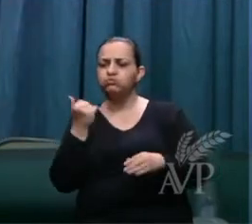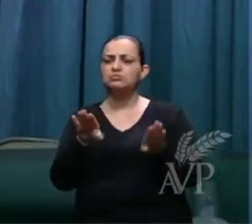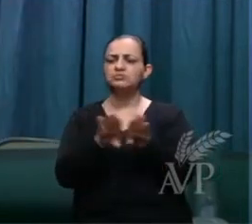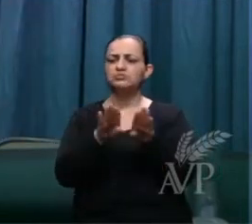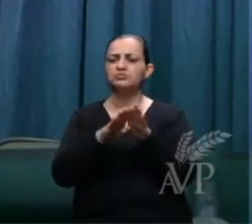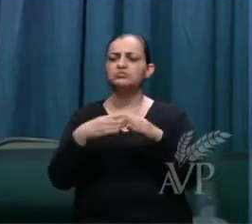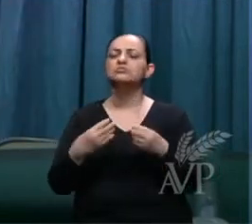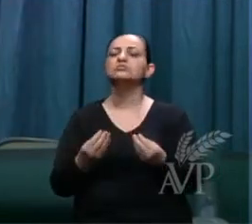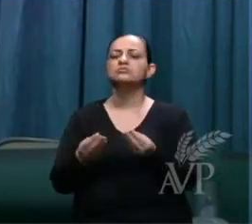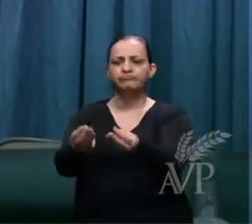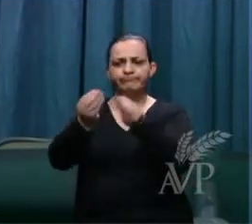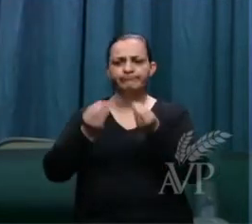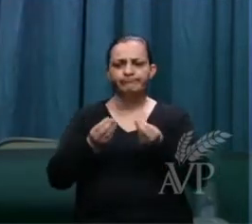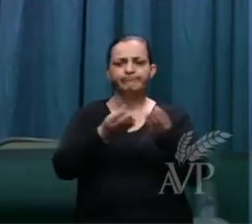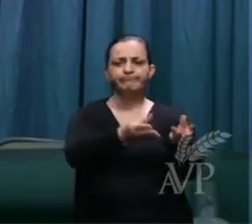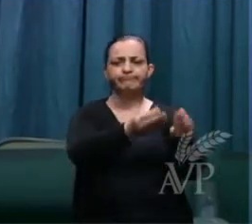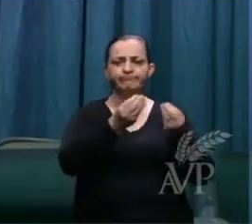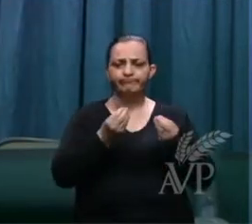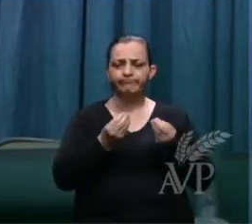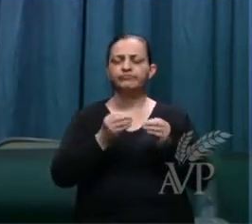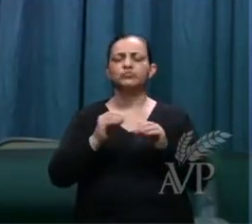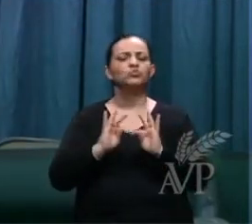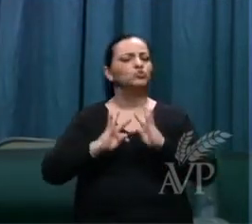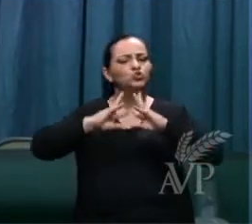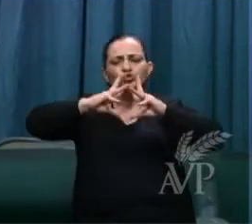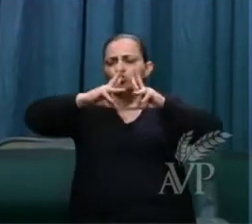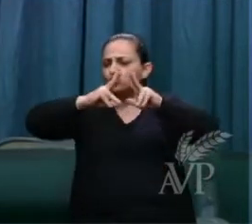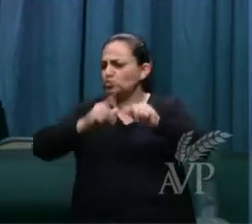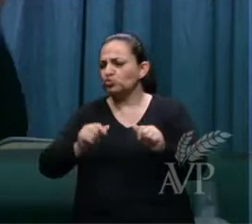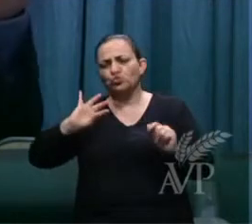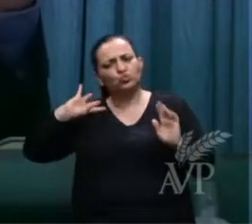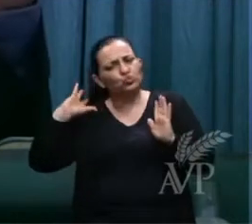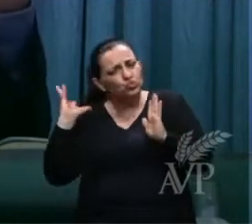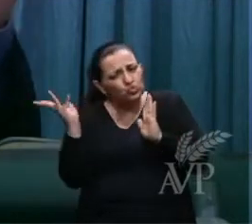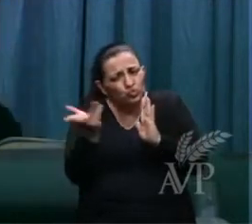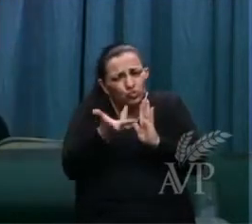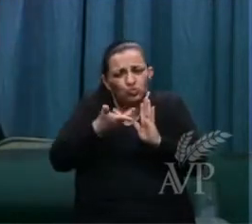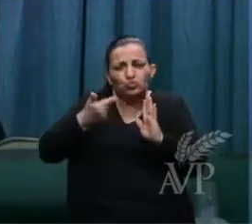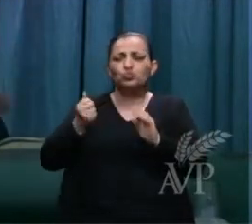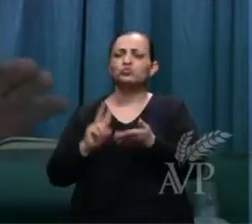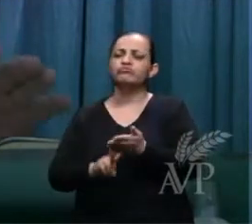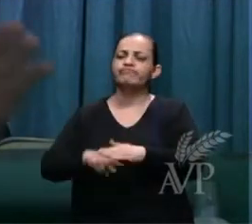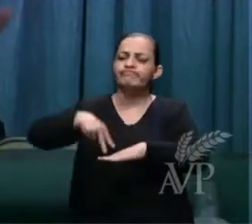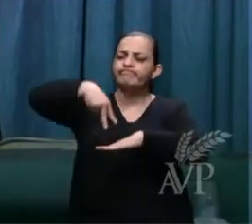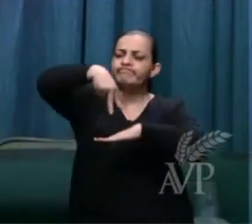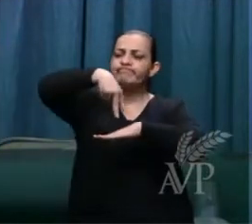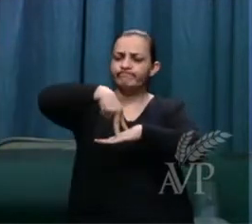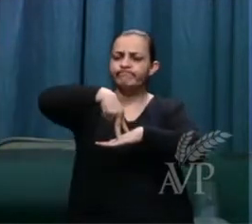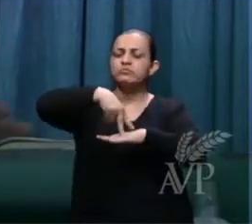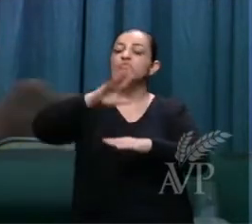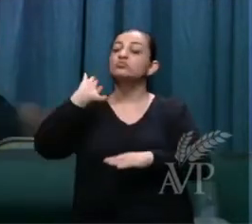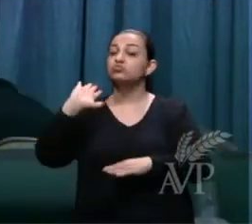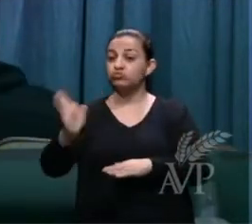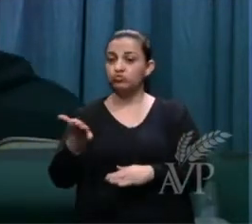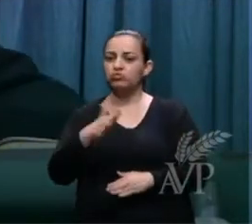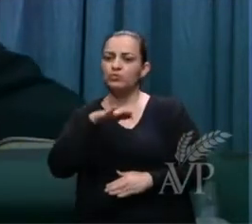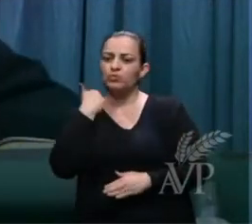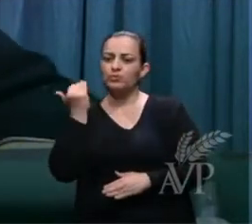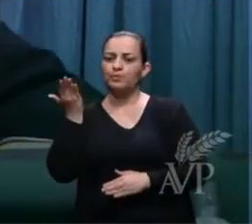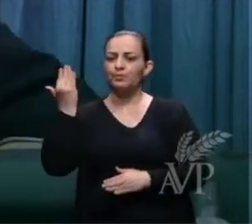a sepultura, todos, todos ressuscitarão, os que morreram,